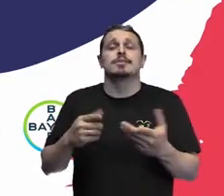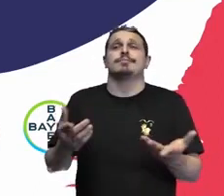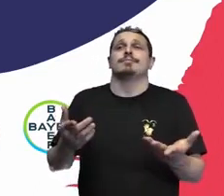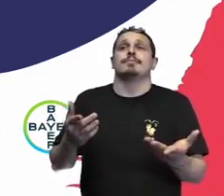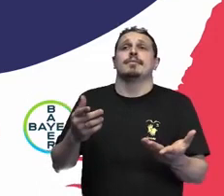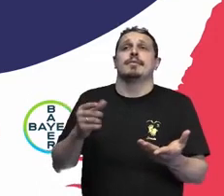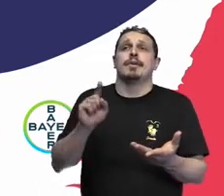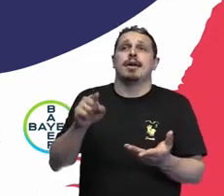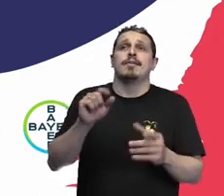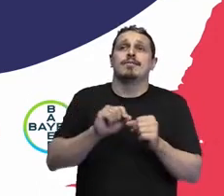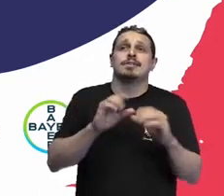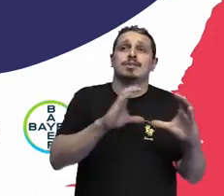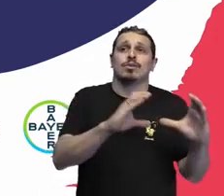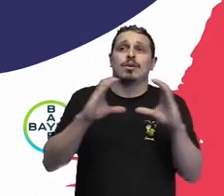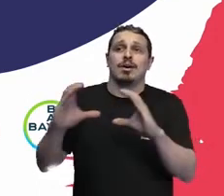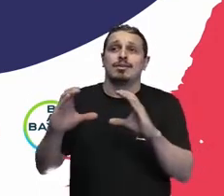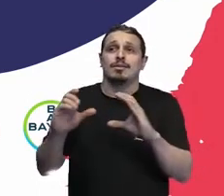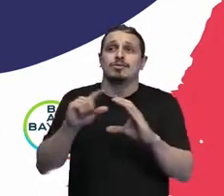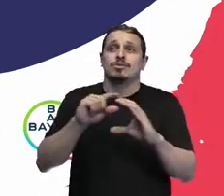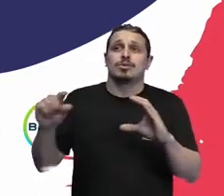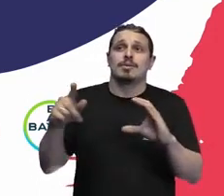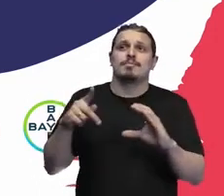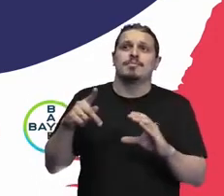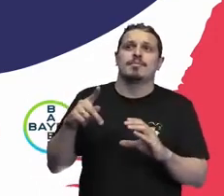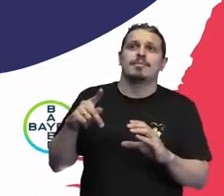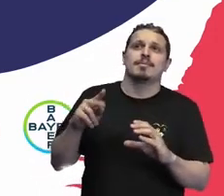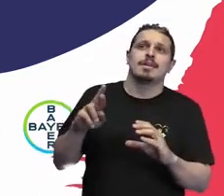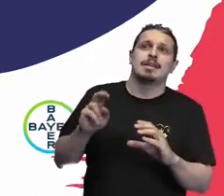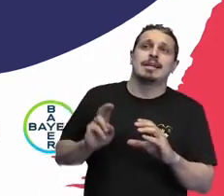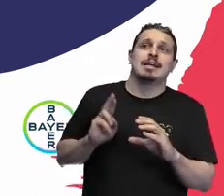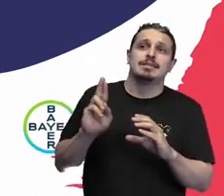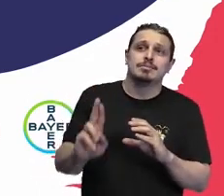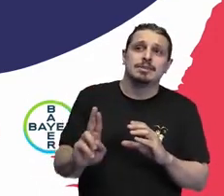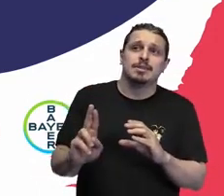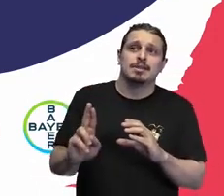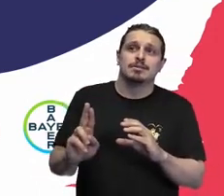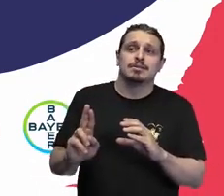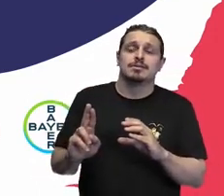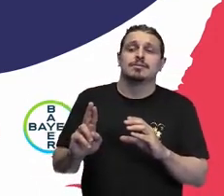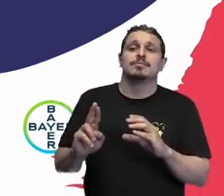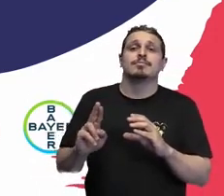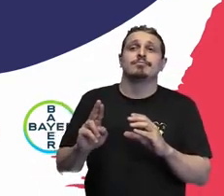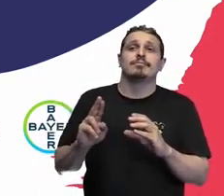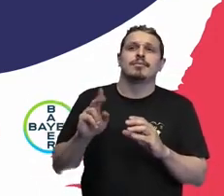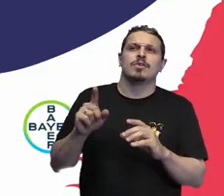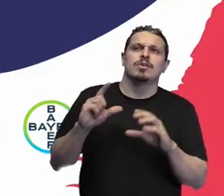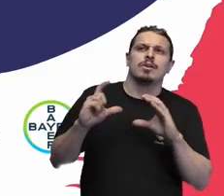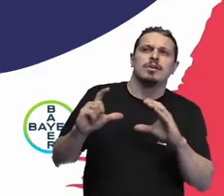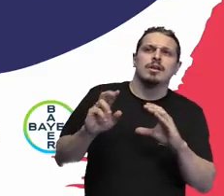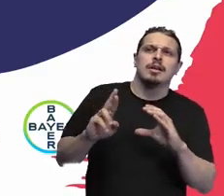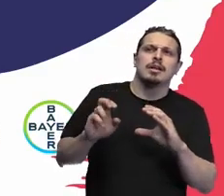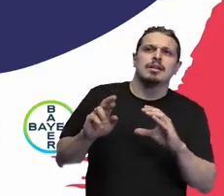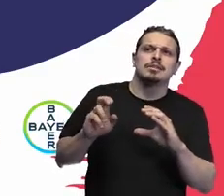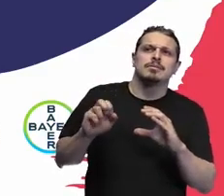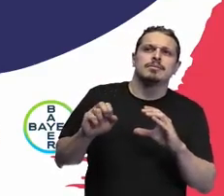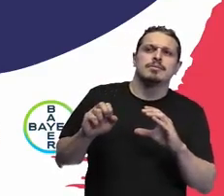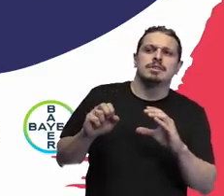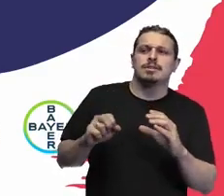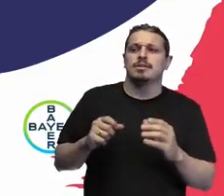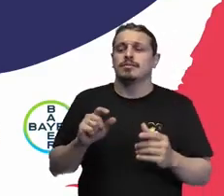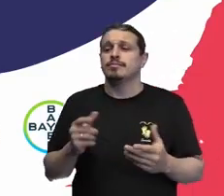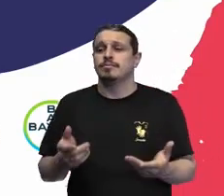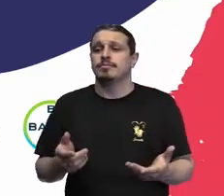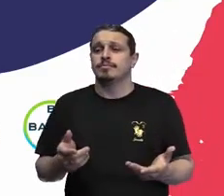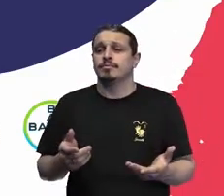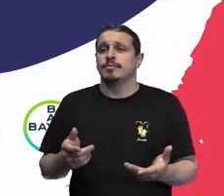racial, seja na questão LGBT, seja a inclusão de pessoas com deficiência, seja temas relacionados